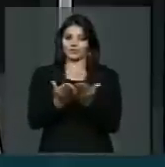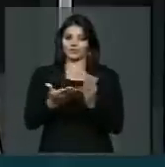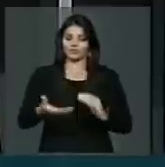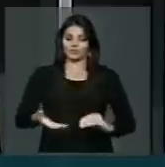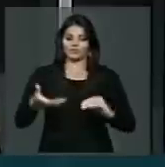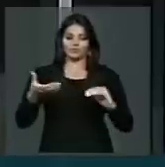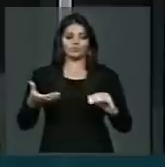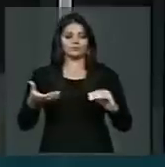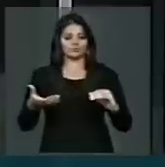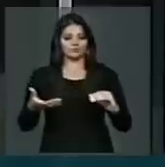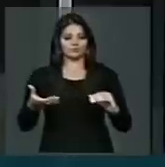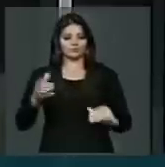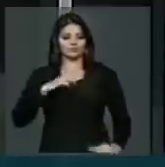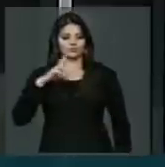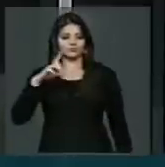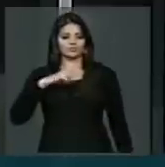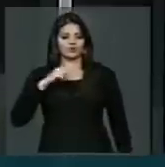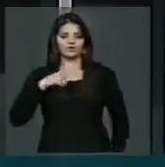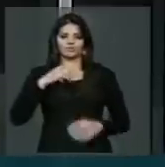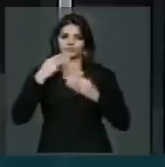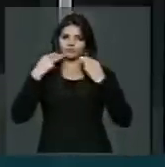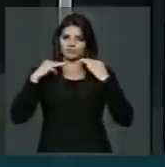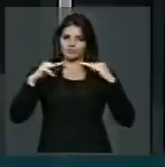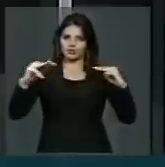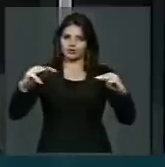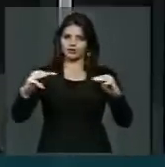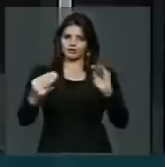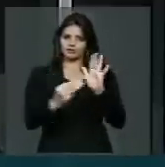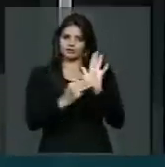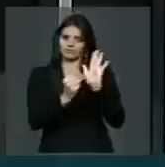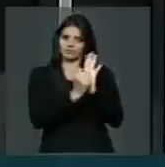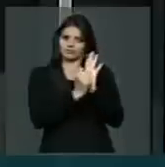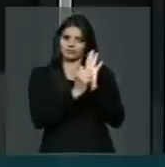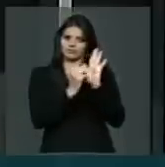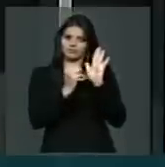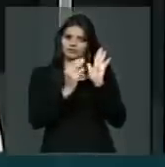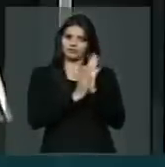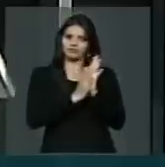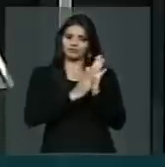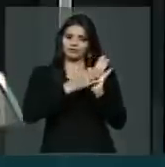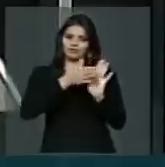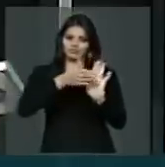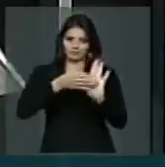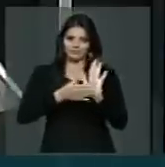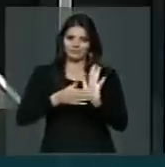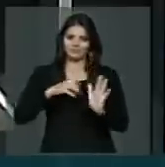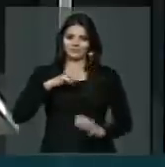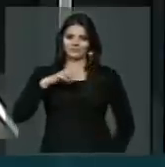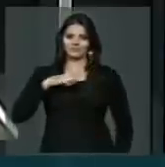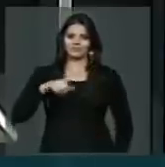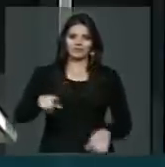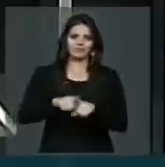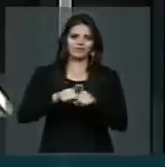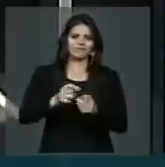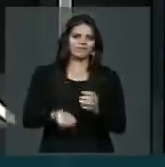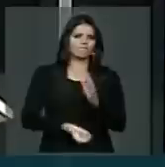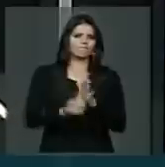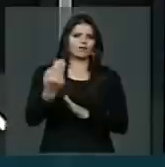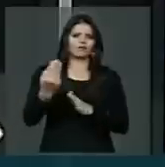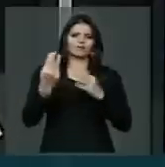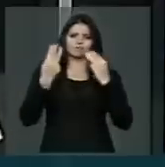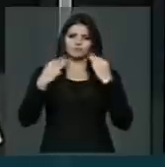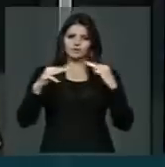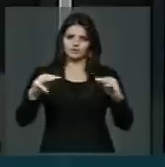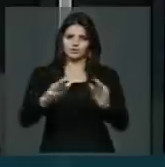tem que ter essa mensagem nos seus anais, além de várias outras mensagens que